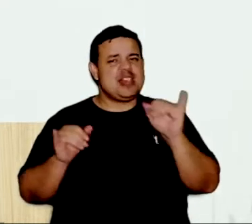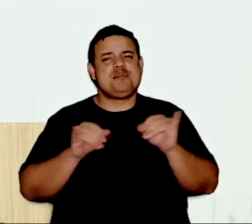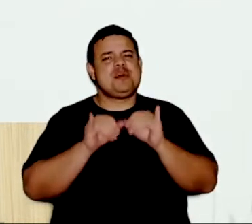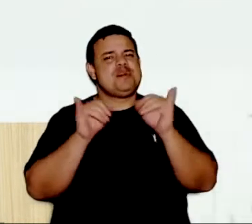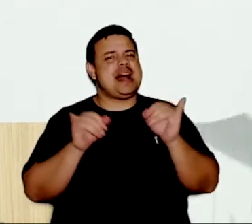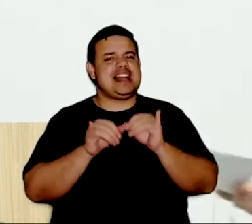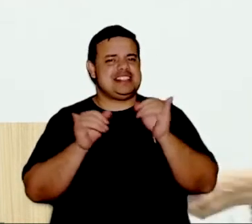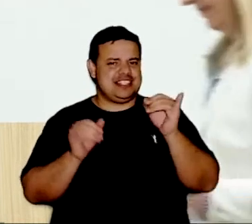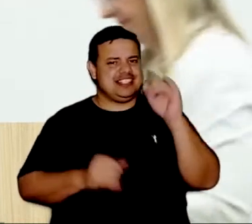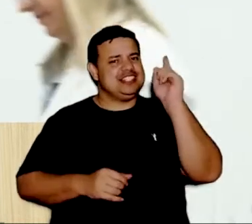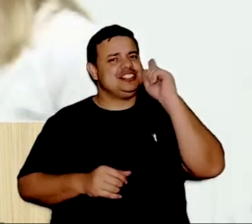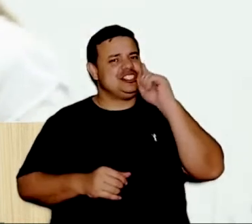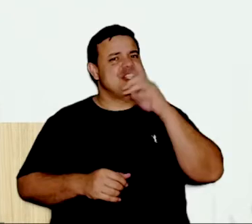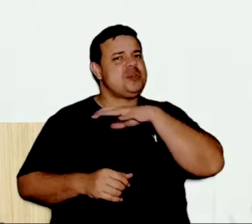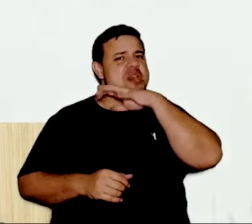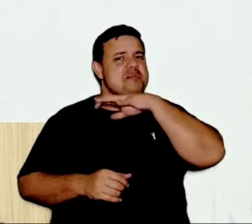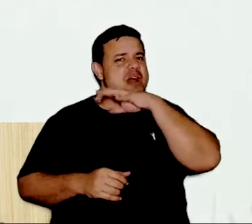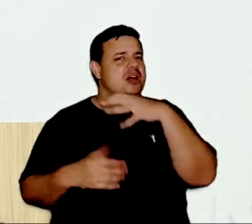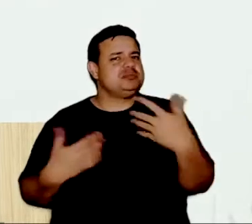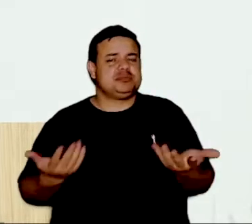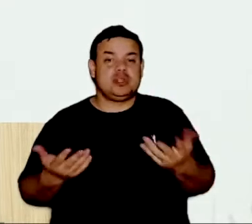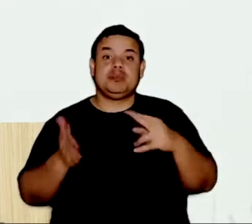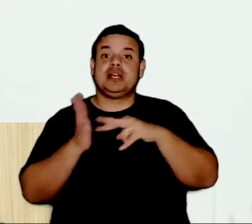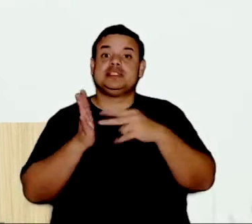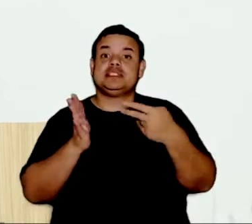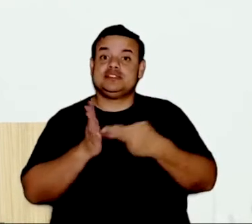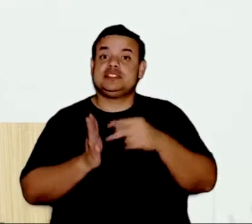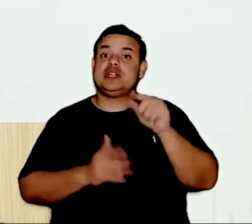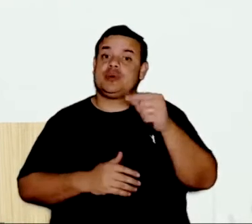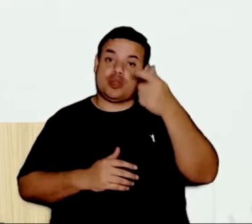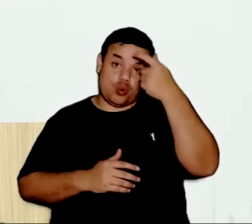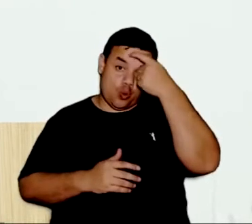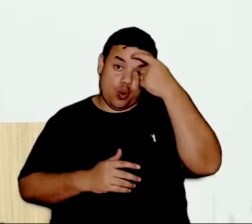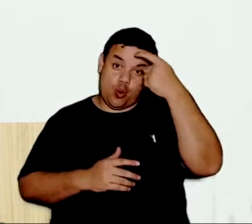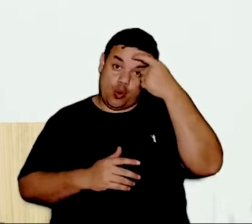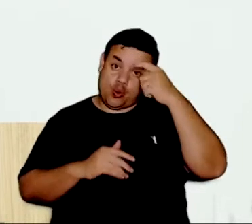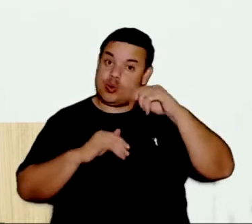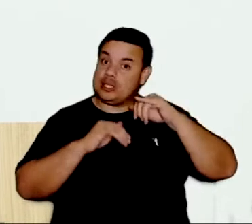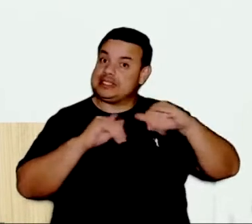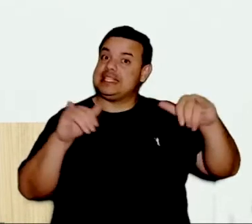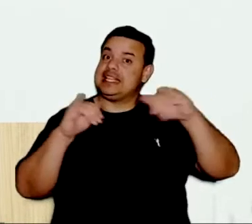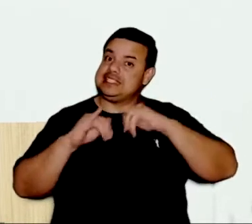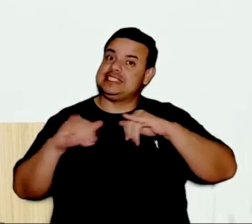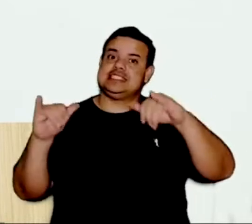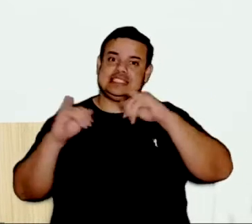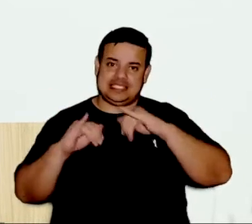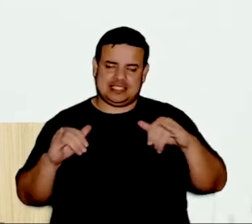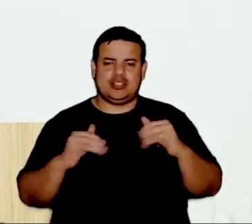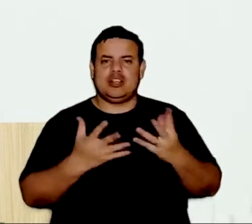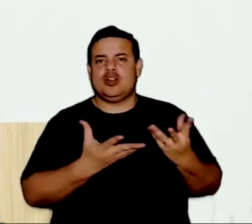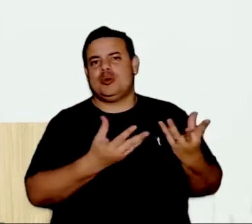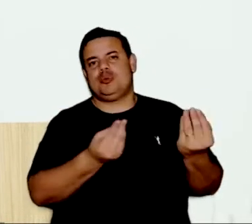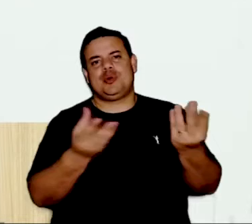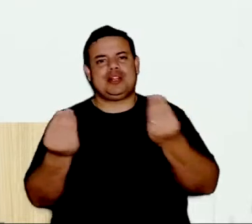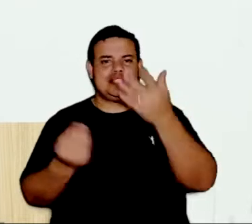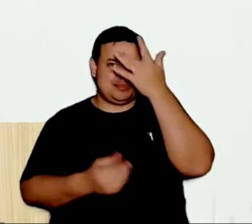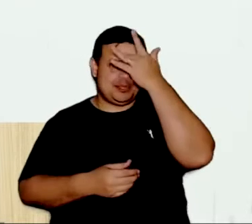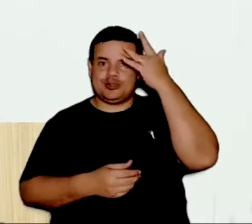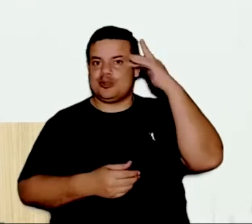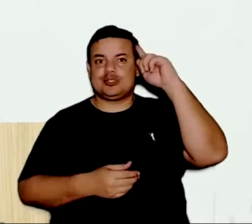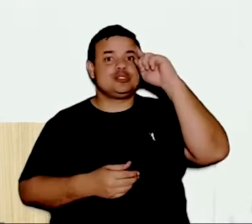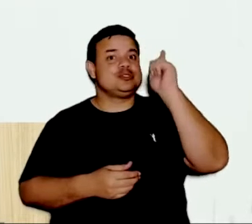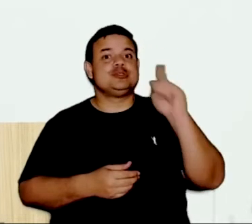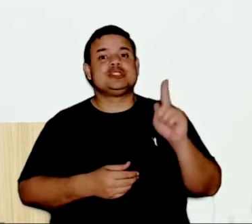mas significa conscientização, um mês de conscientização, muitos não sabem o que é ter um animal, qual a